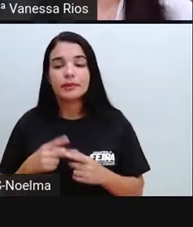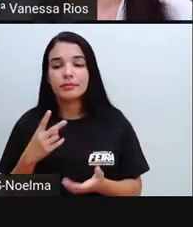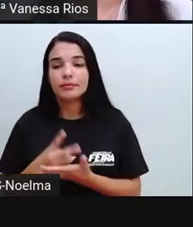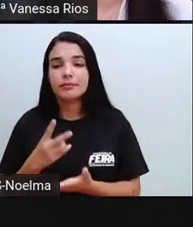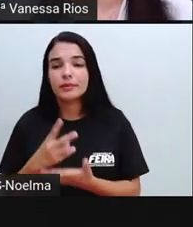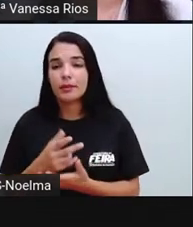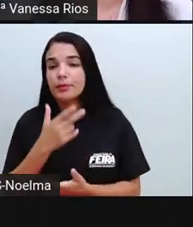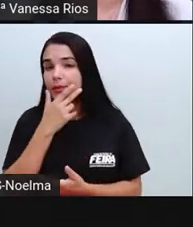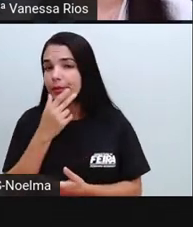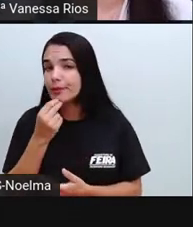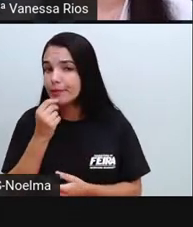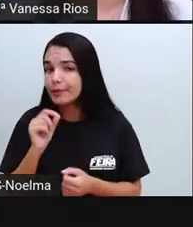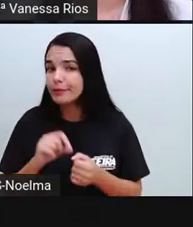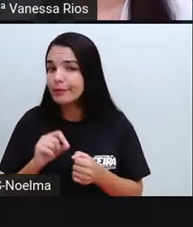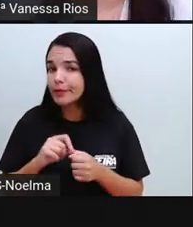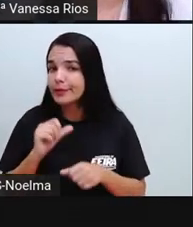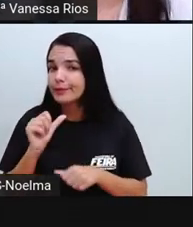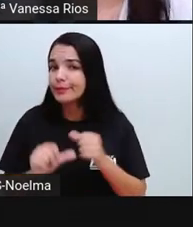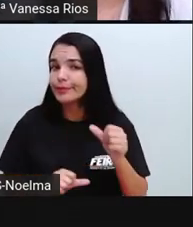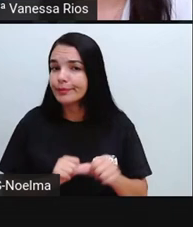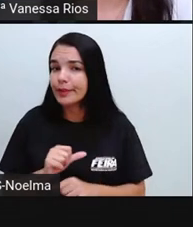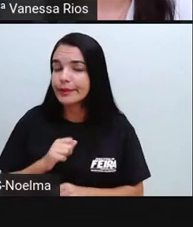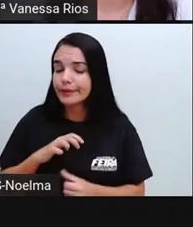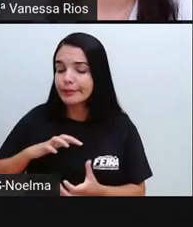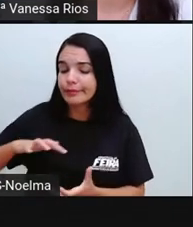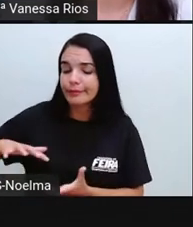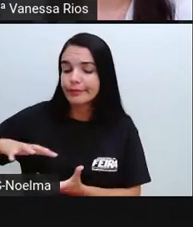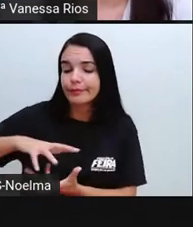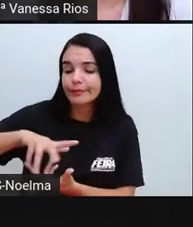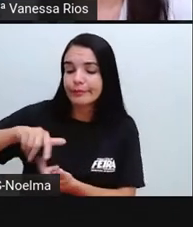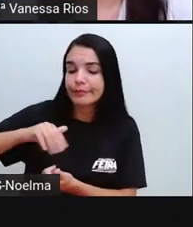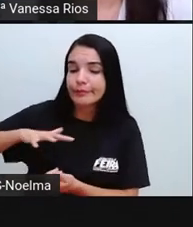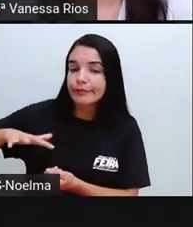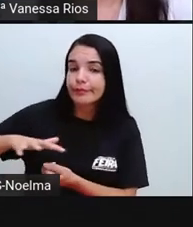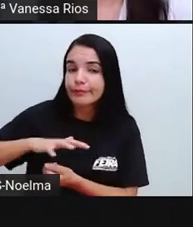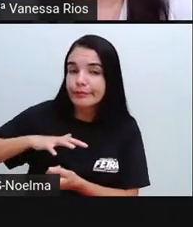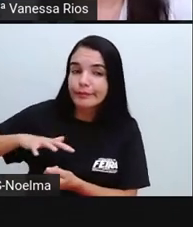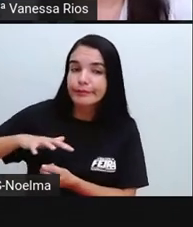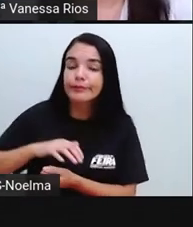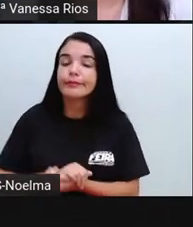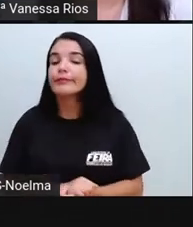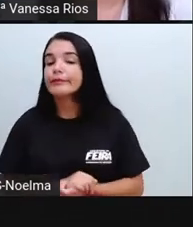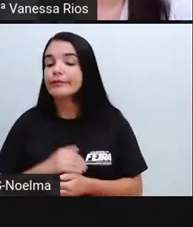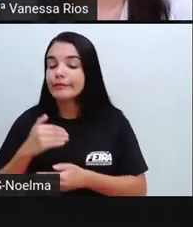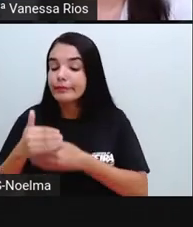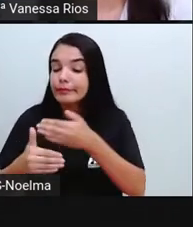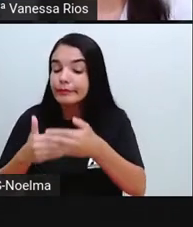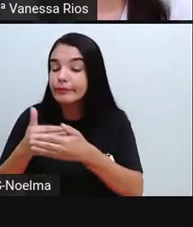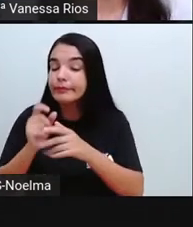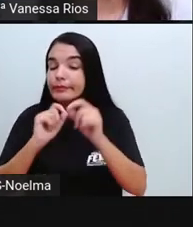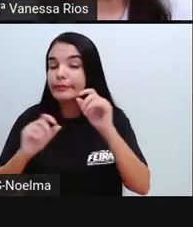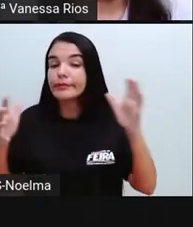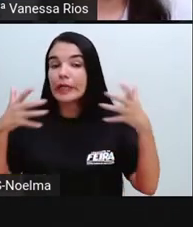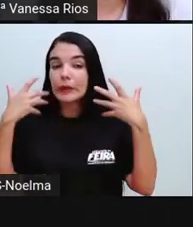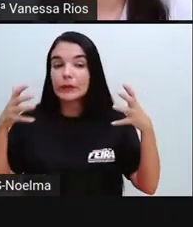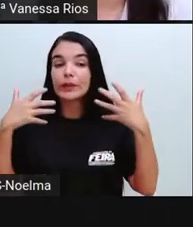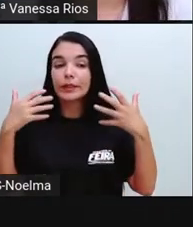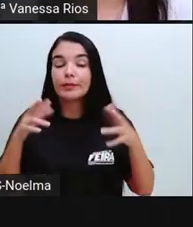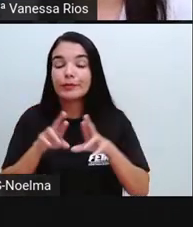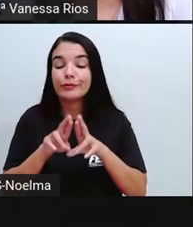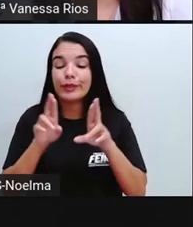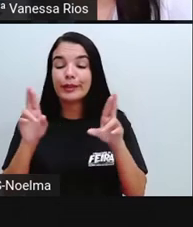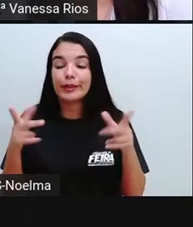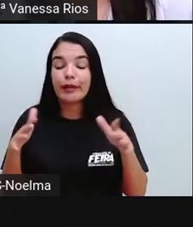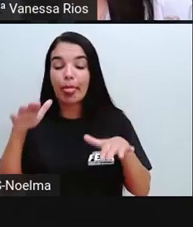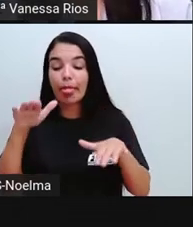que o homem fez no meio ambiente, no decorrer dos anos, o clima tem sido cada vez mais instável,